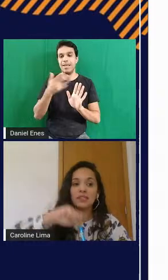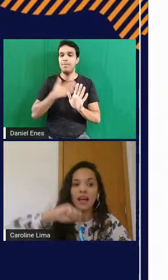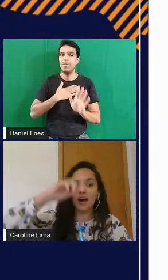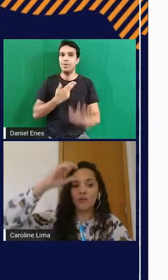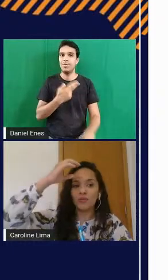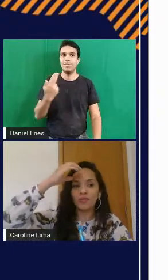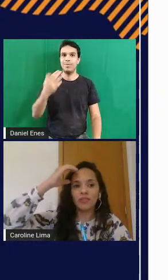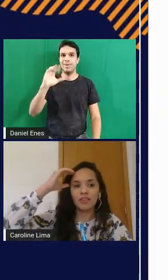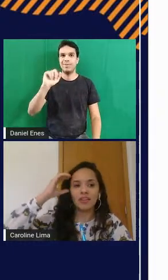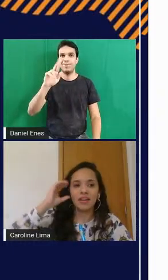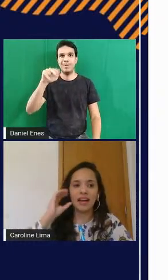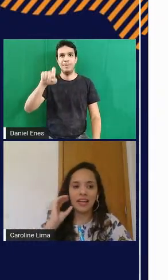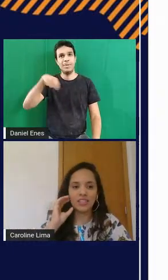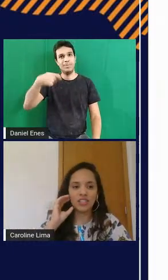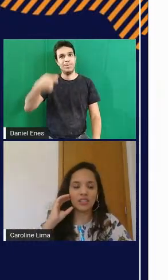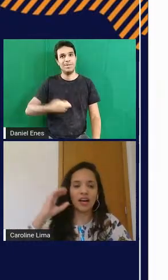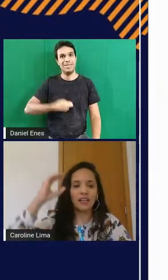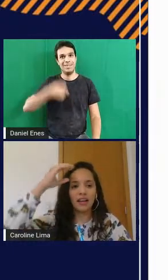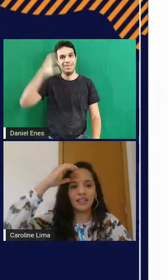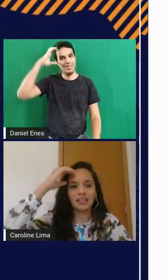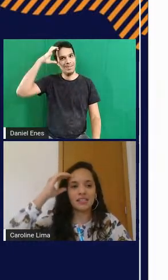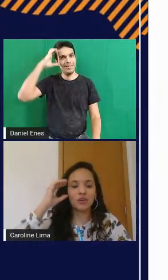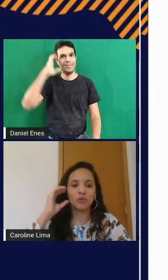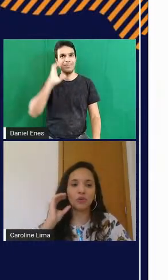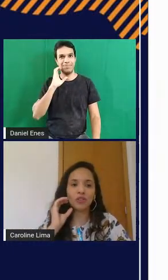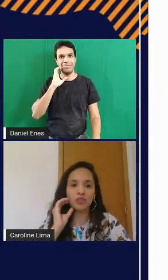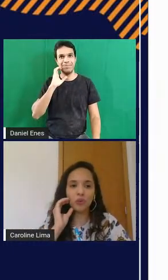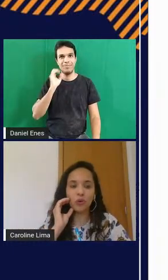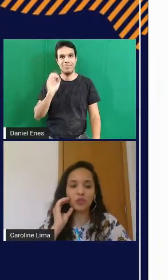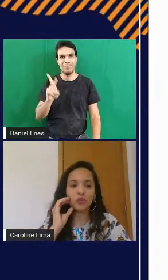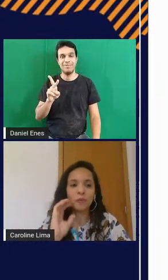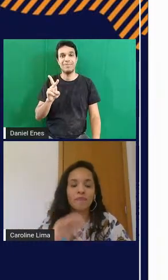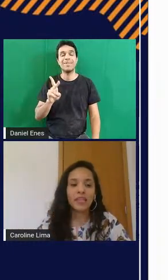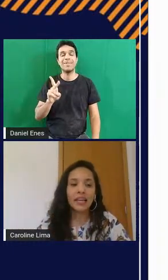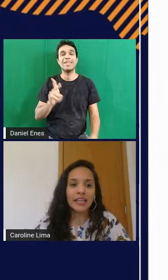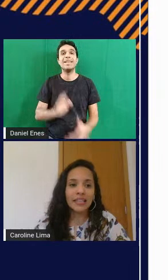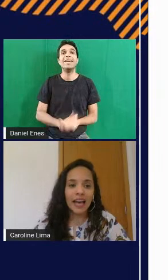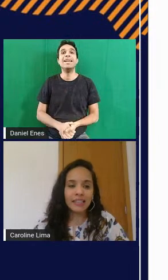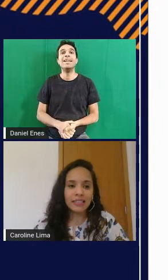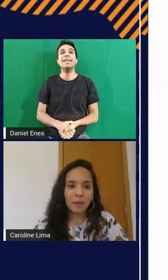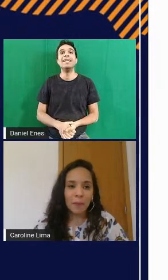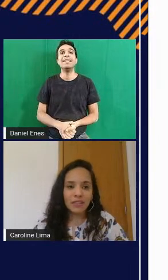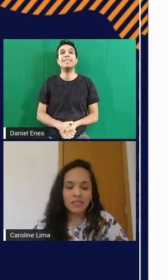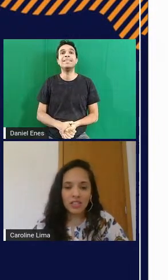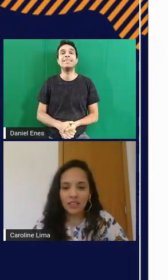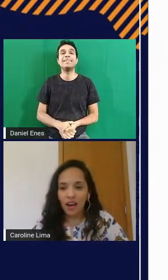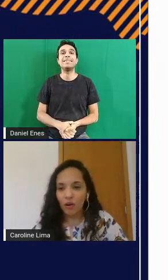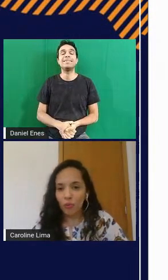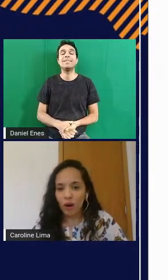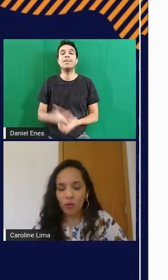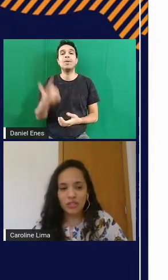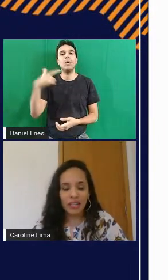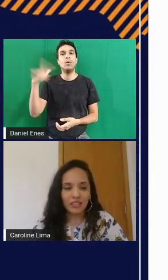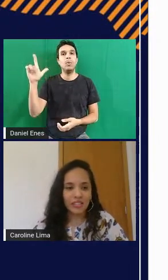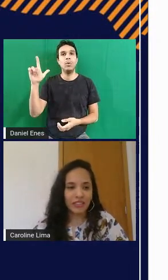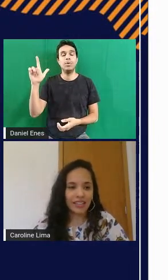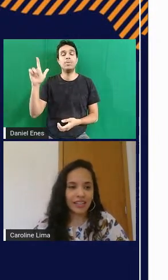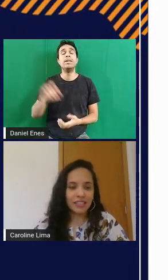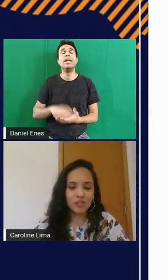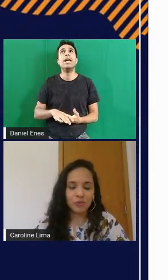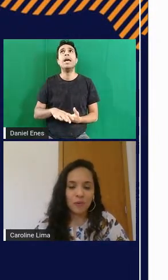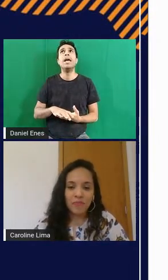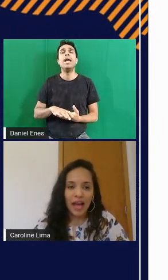mas o meu sinal é este, tá? A letra C, contornando o rosto. E ainda mais uma coisa